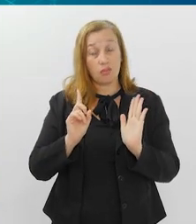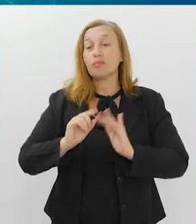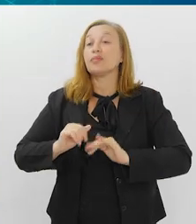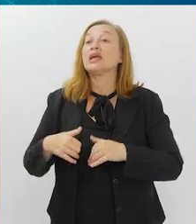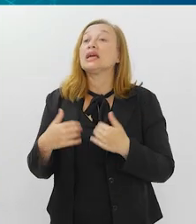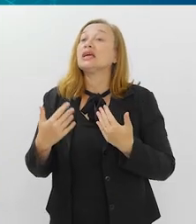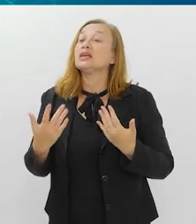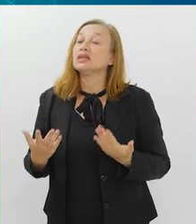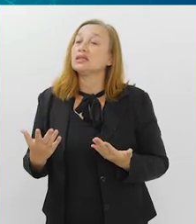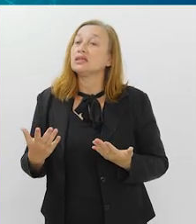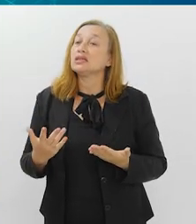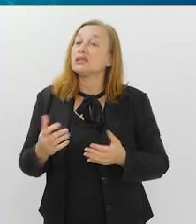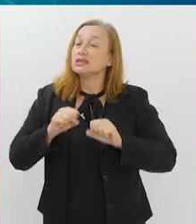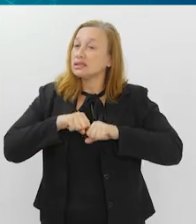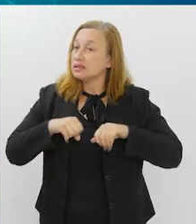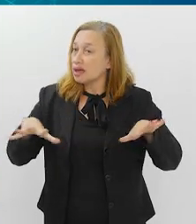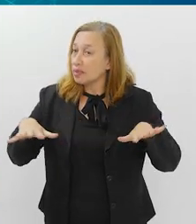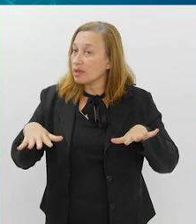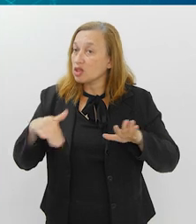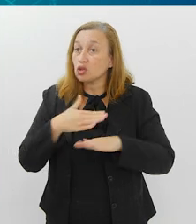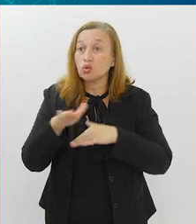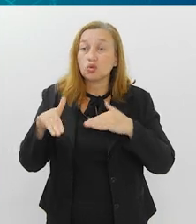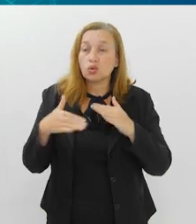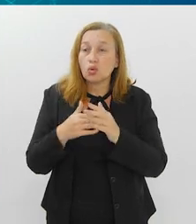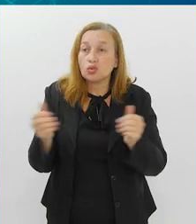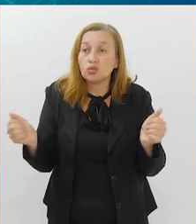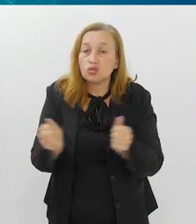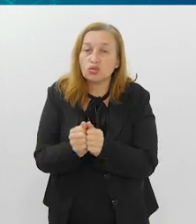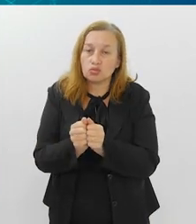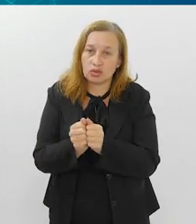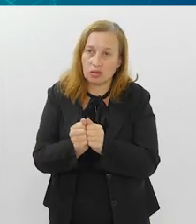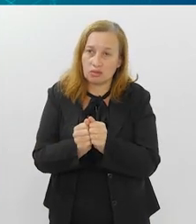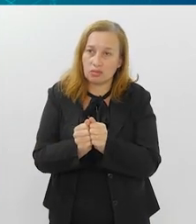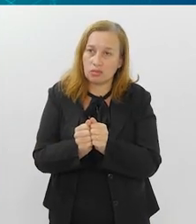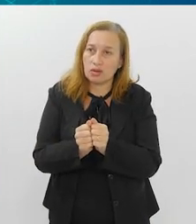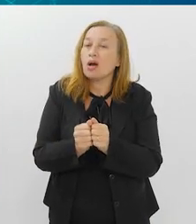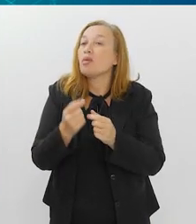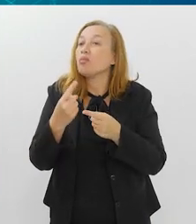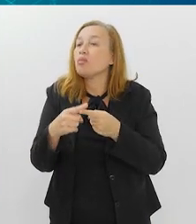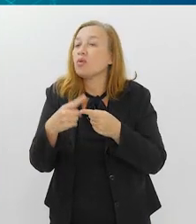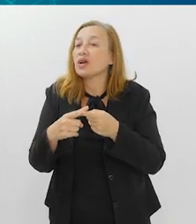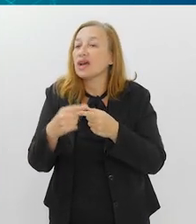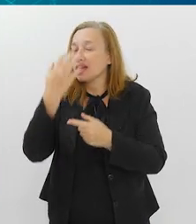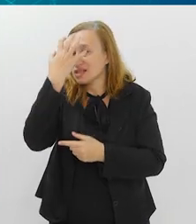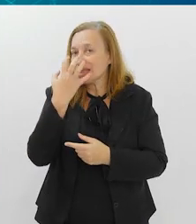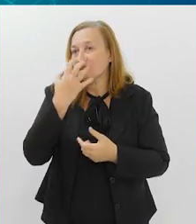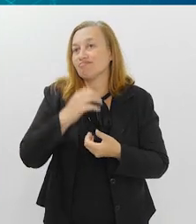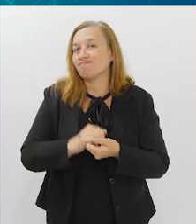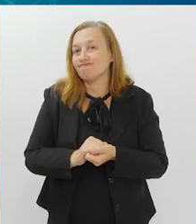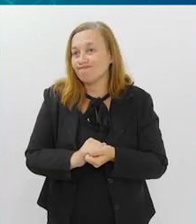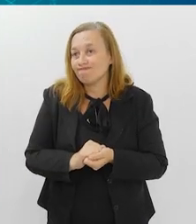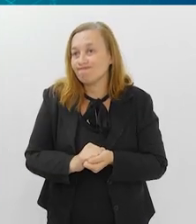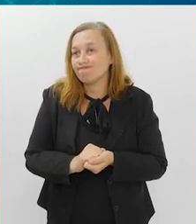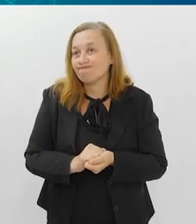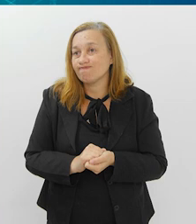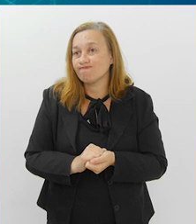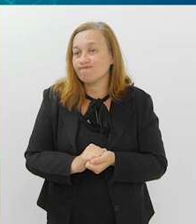né, enfim, na pandemia, todos se juntaram, porque era muito grave,